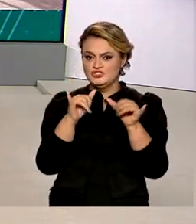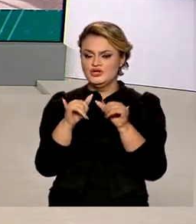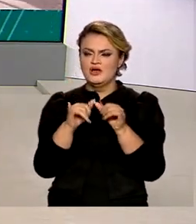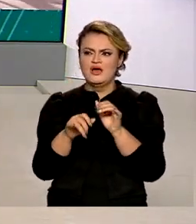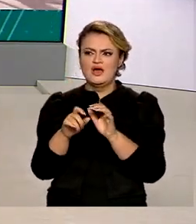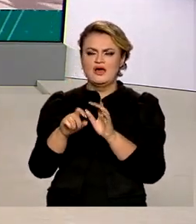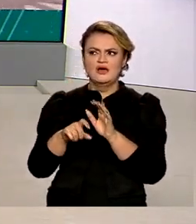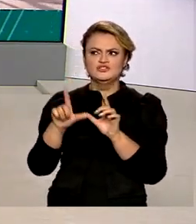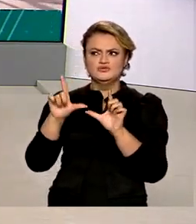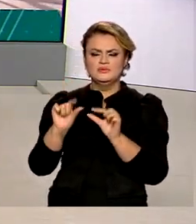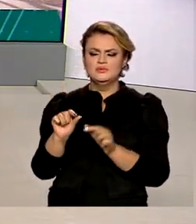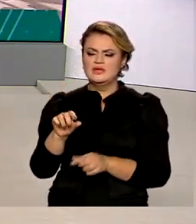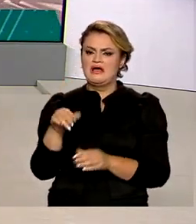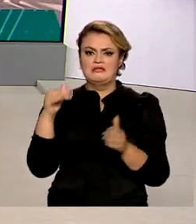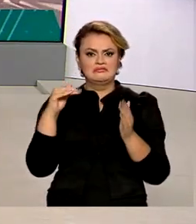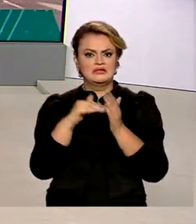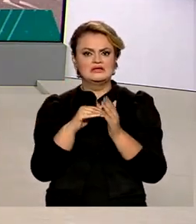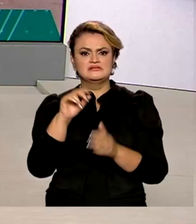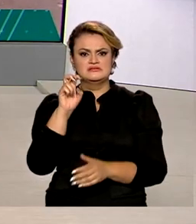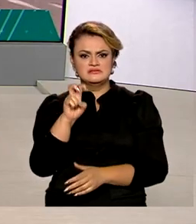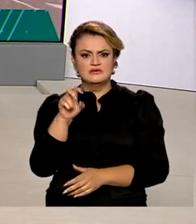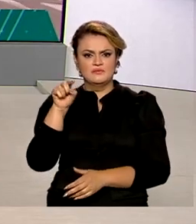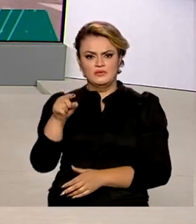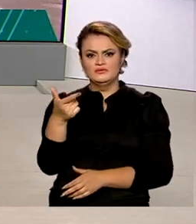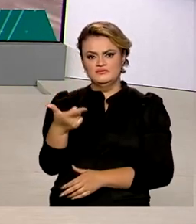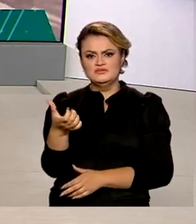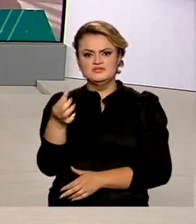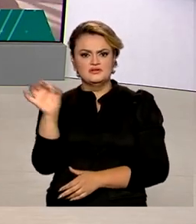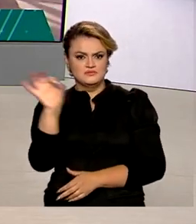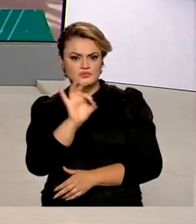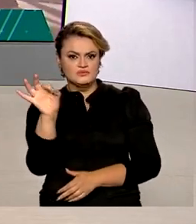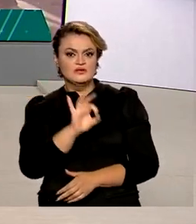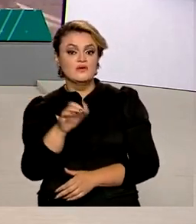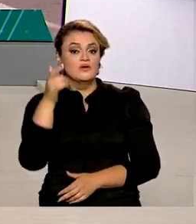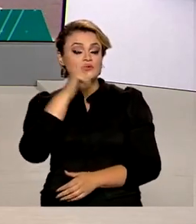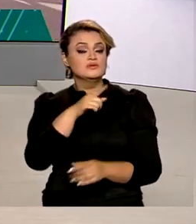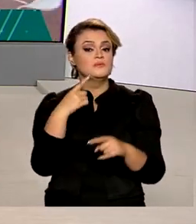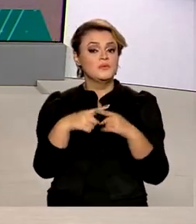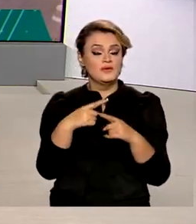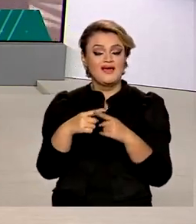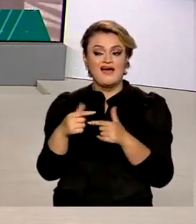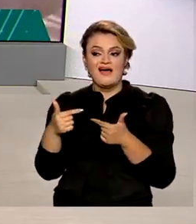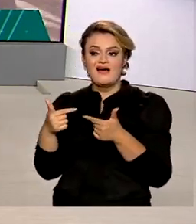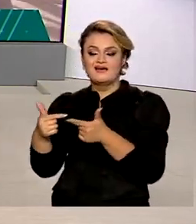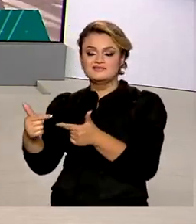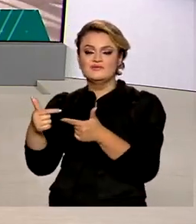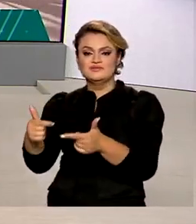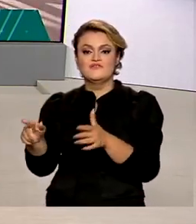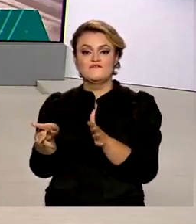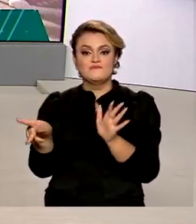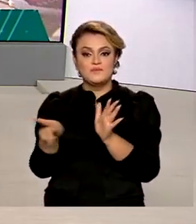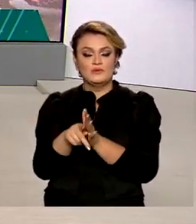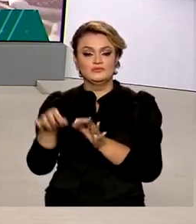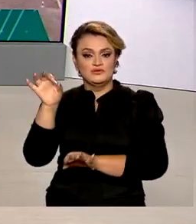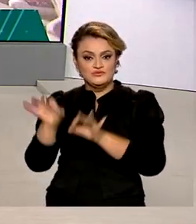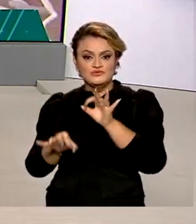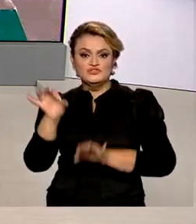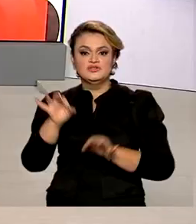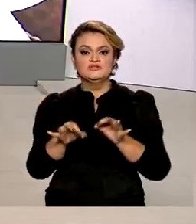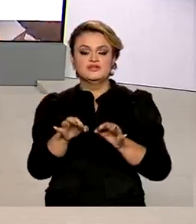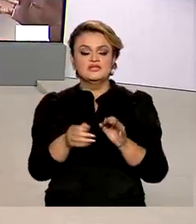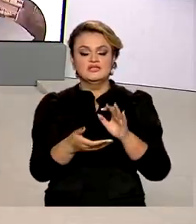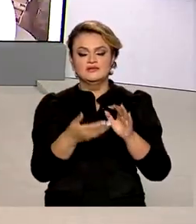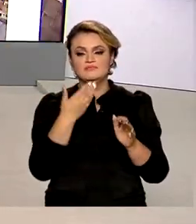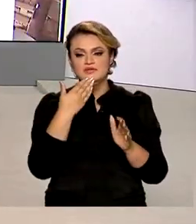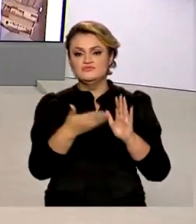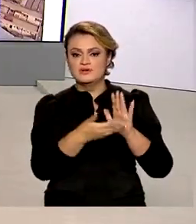chegar a 5,26% e são resultados de ações judiciais que estabeleceram a exclusão